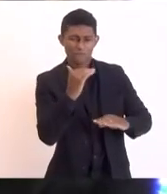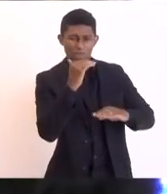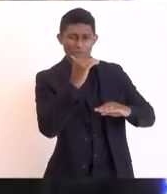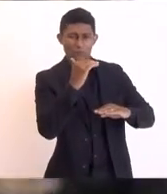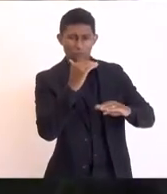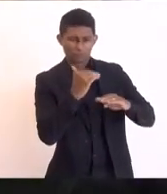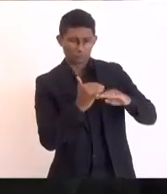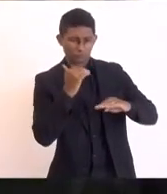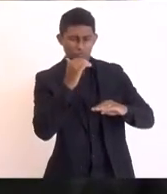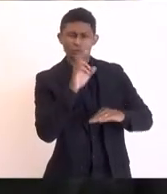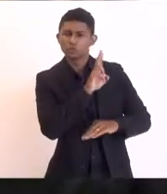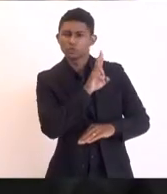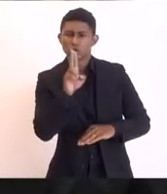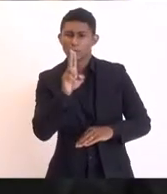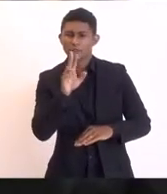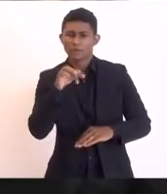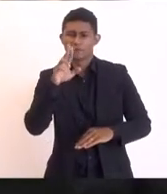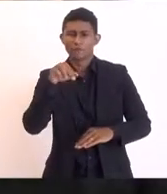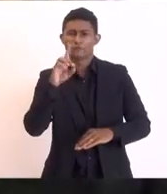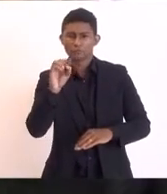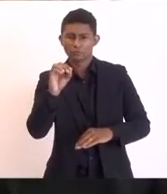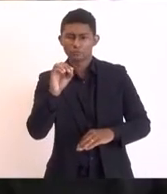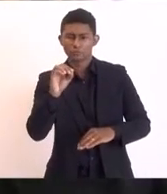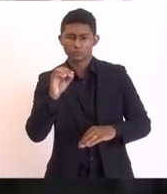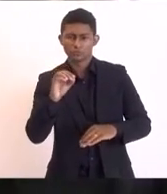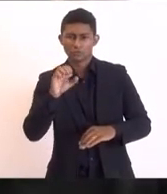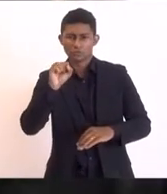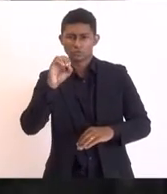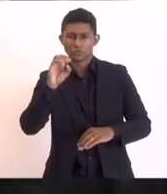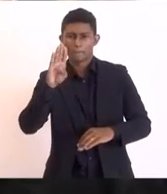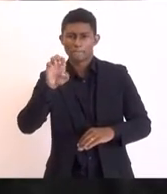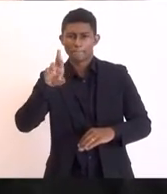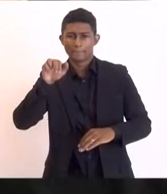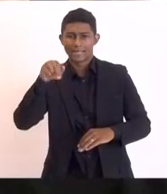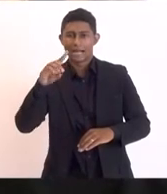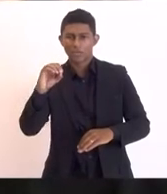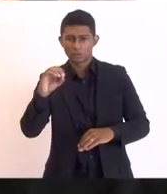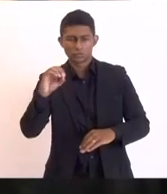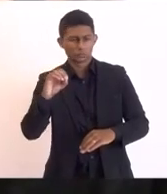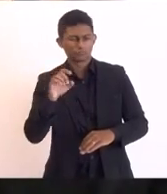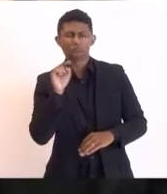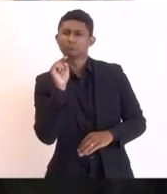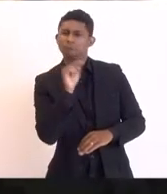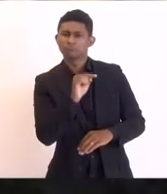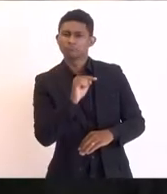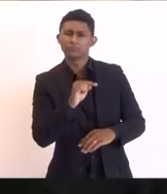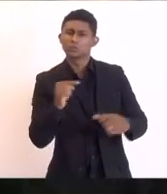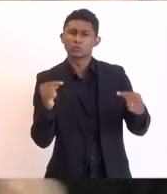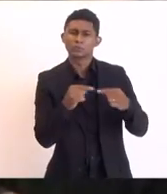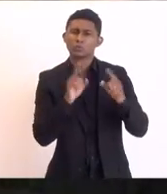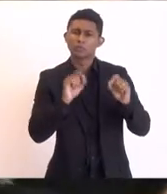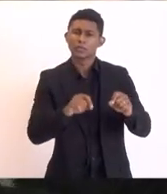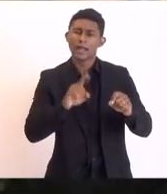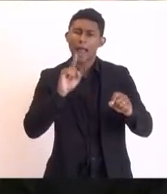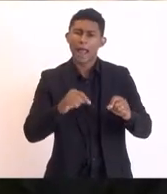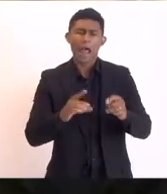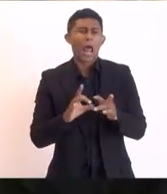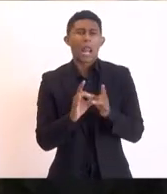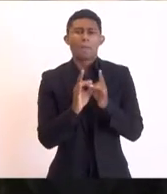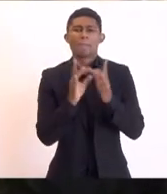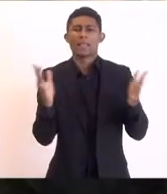soberano e essa parte soberana é realmente vem junto com independência vem junto com